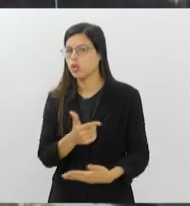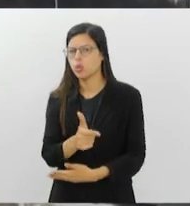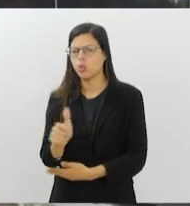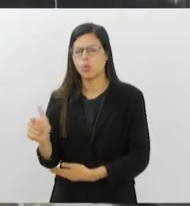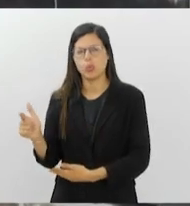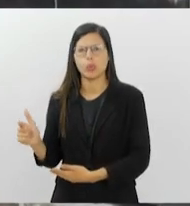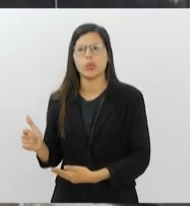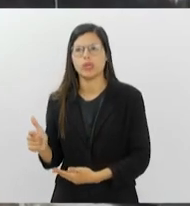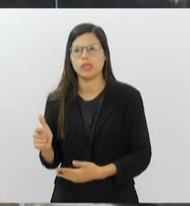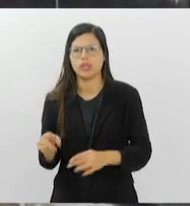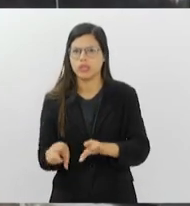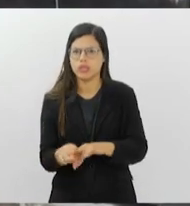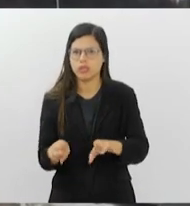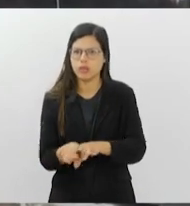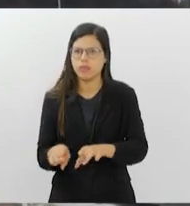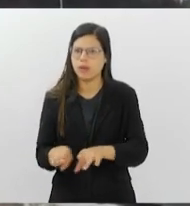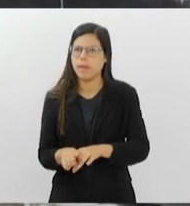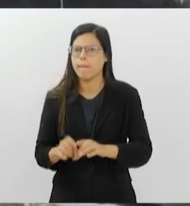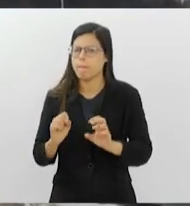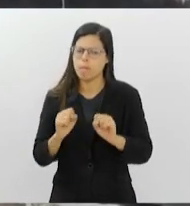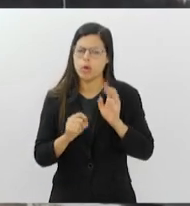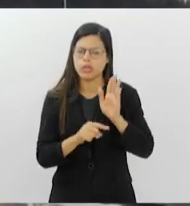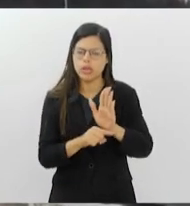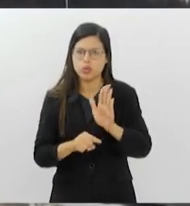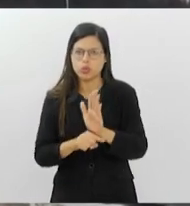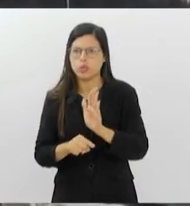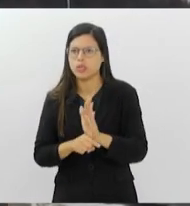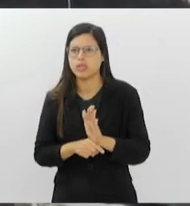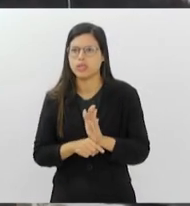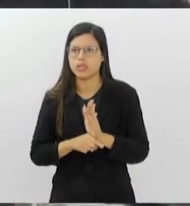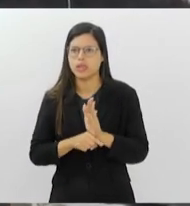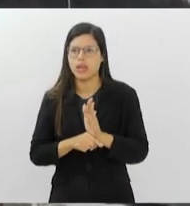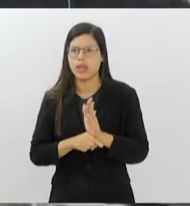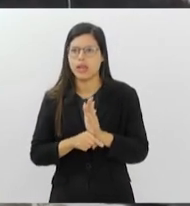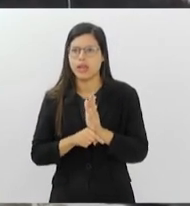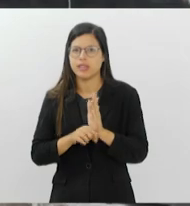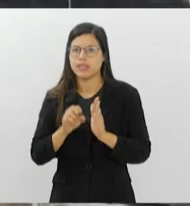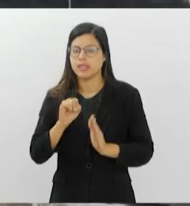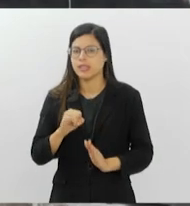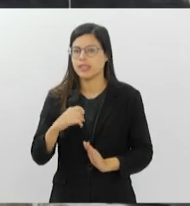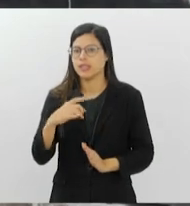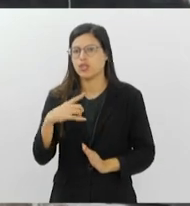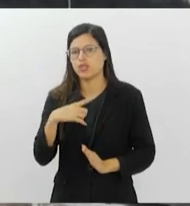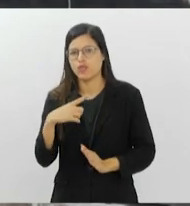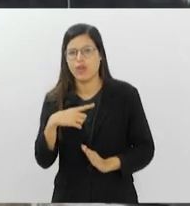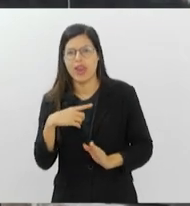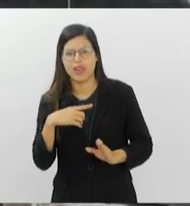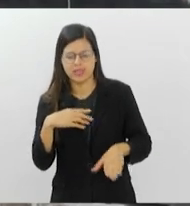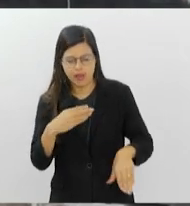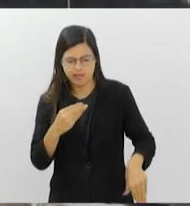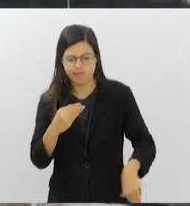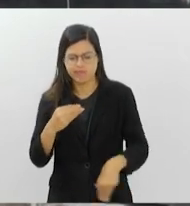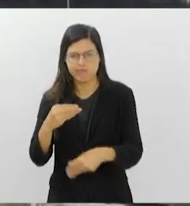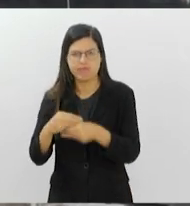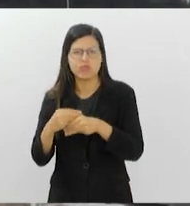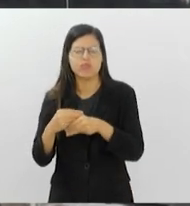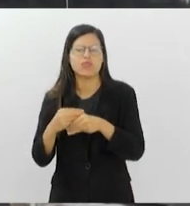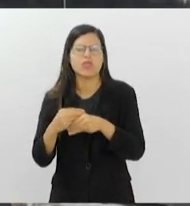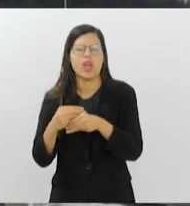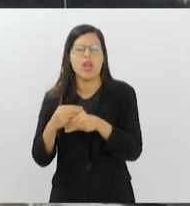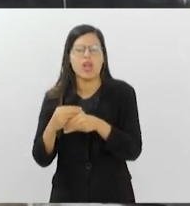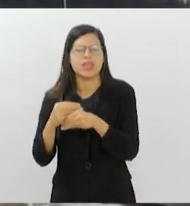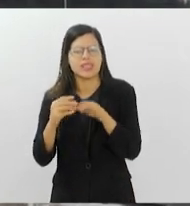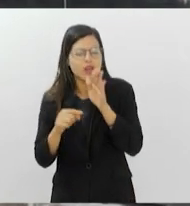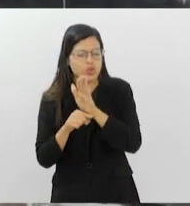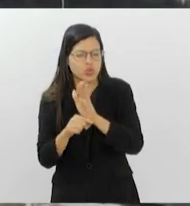atores sociais. E, se é que pode haver uma contribuição das mídias e